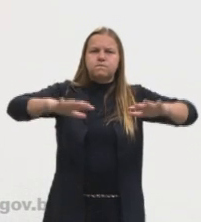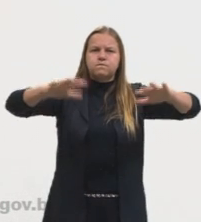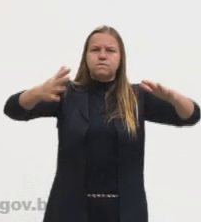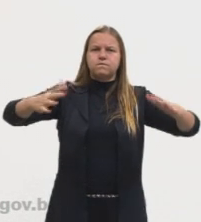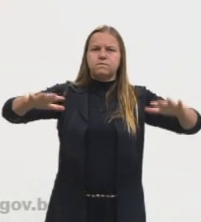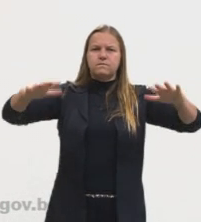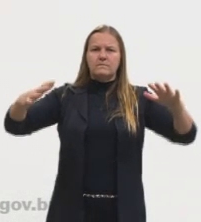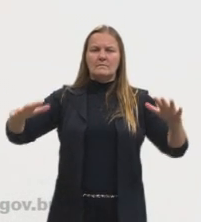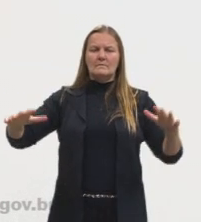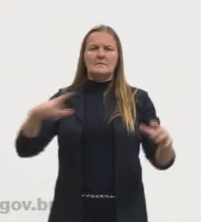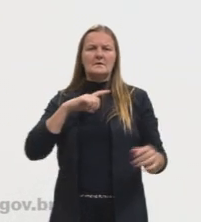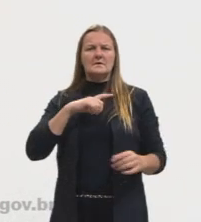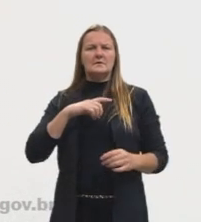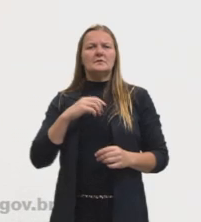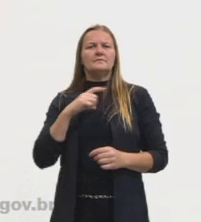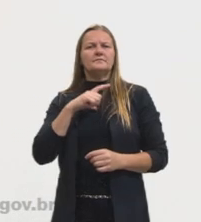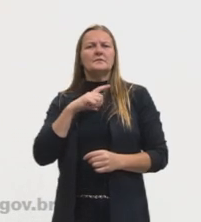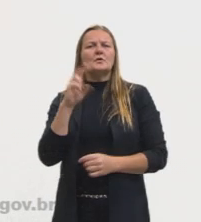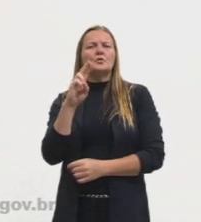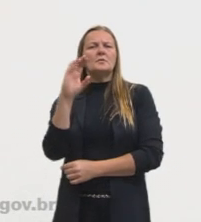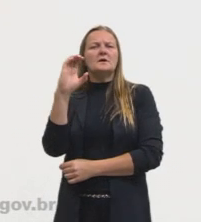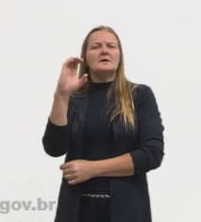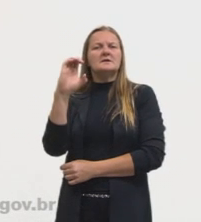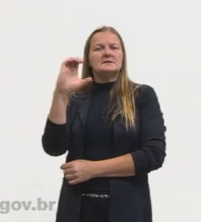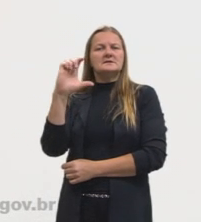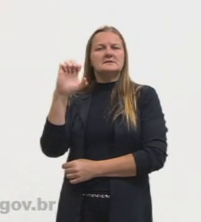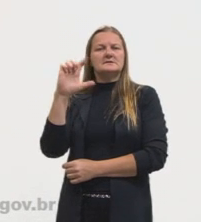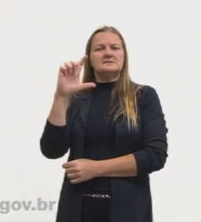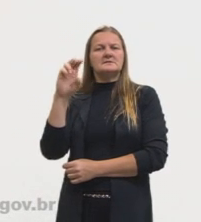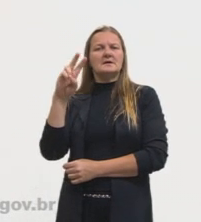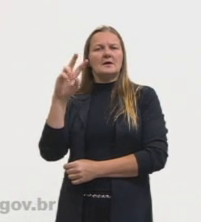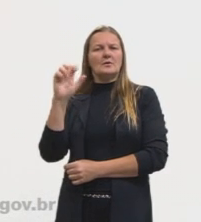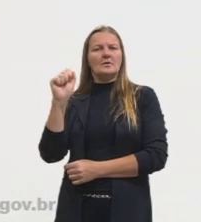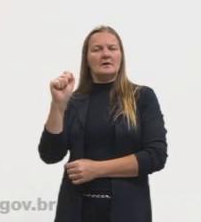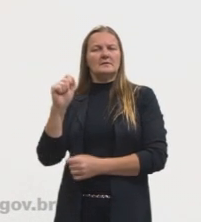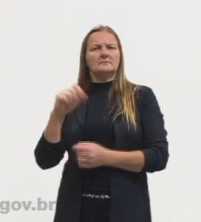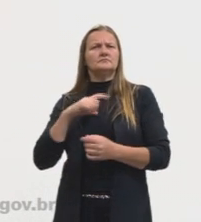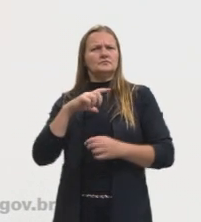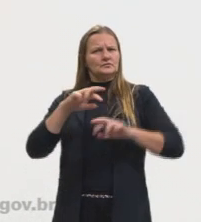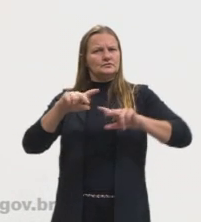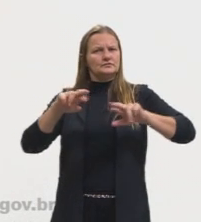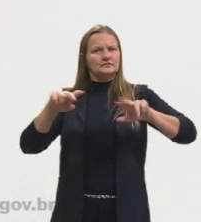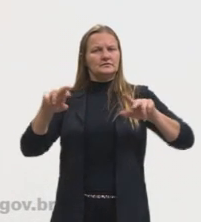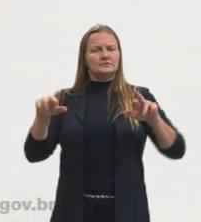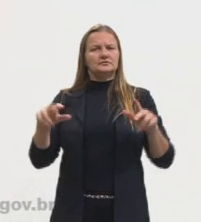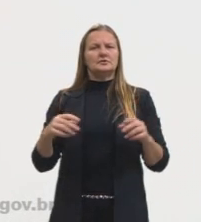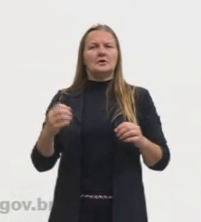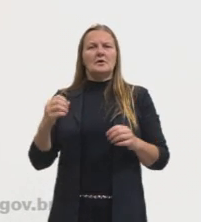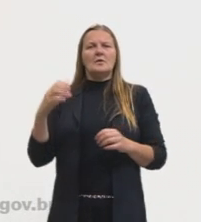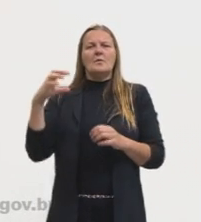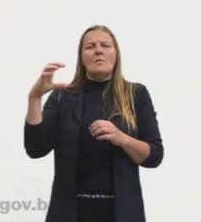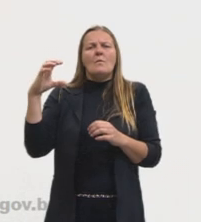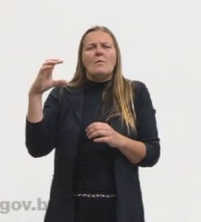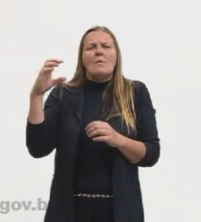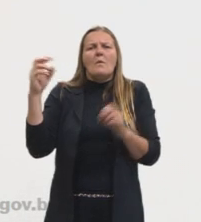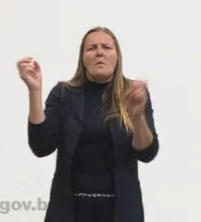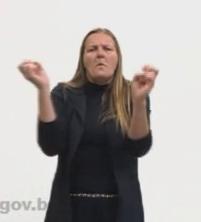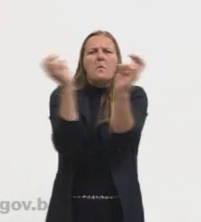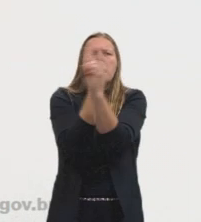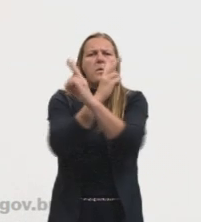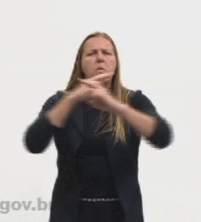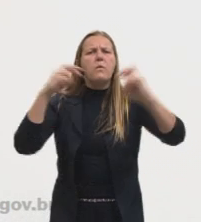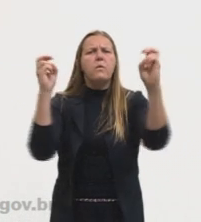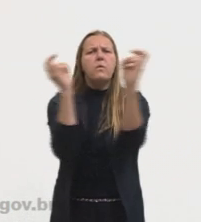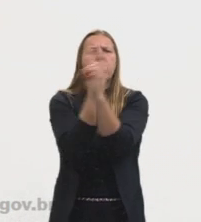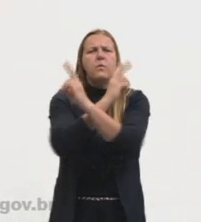é, célula de Hadley, certo? Essa célula de Hadley, então, ela joga, né, esses ventos, os ventos